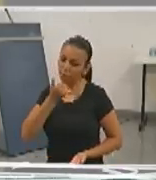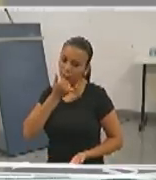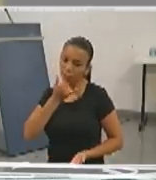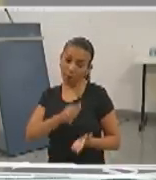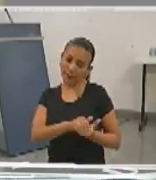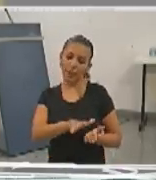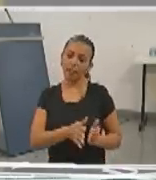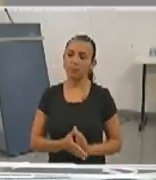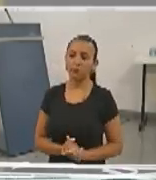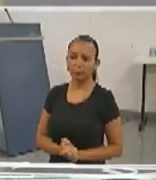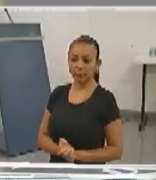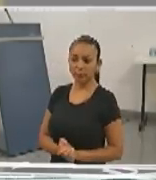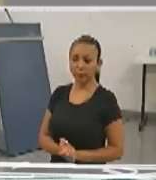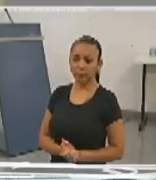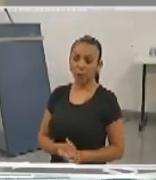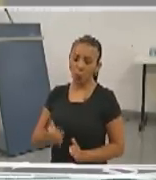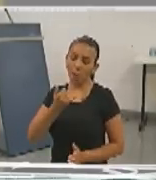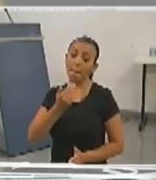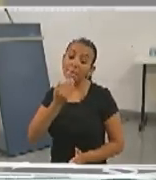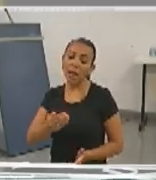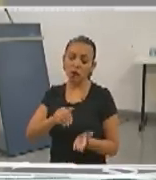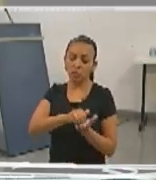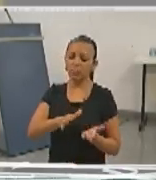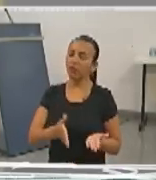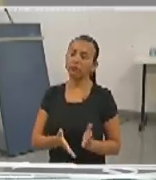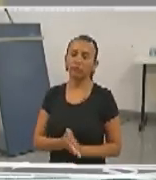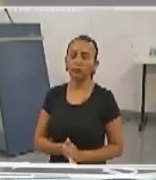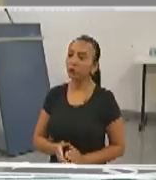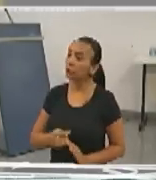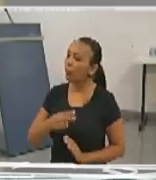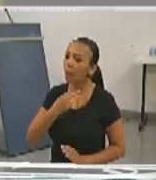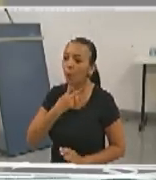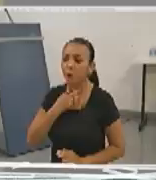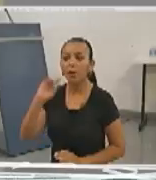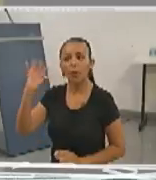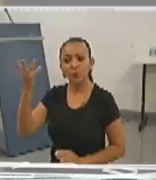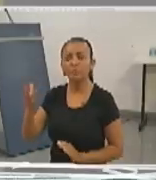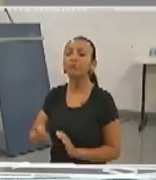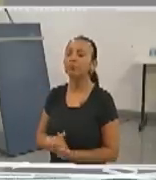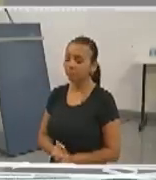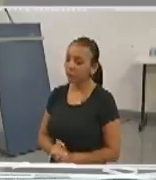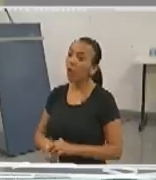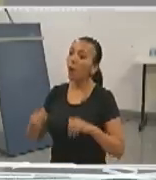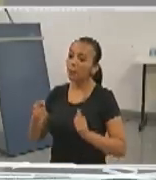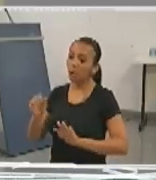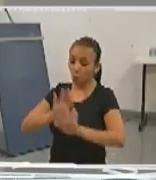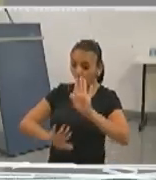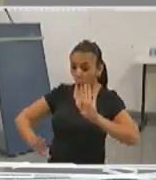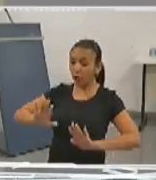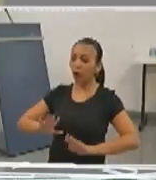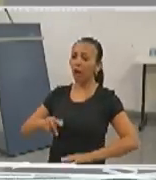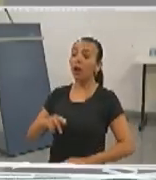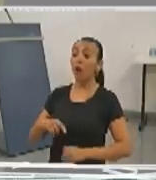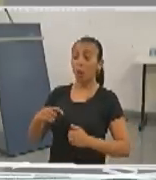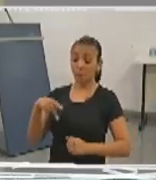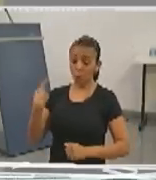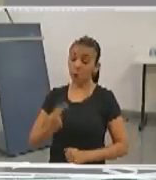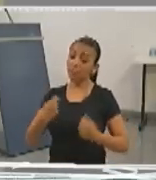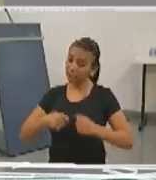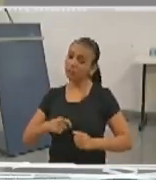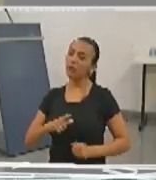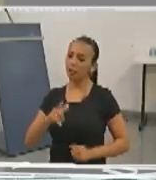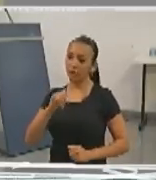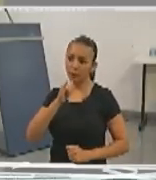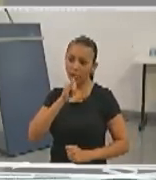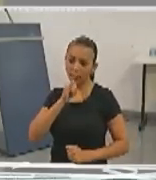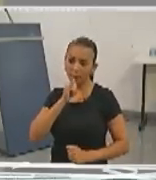pede para sair. pé-desoneração. Isso não pode acontecer. Nós temos que combater, nós temos que dar um exemplo, exemplo